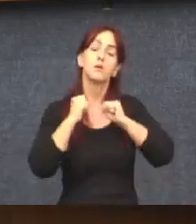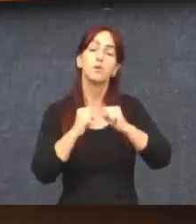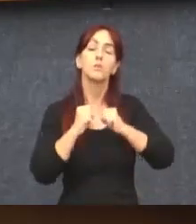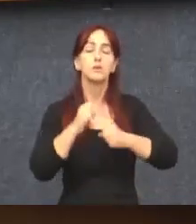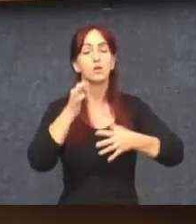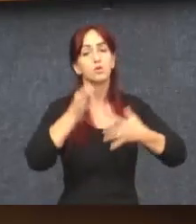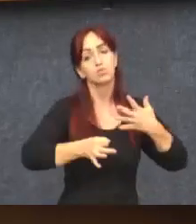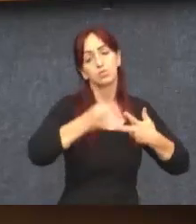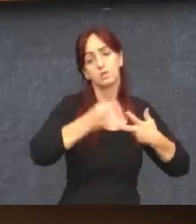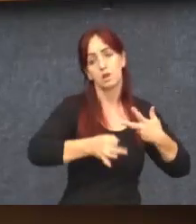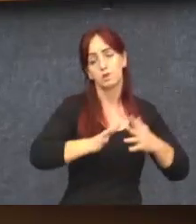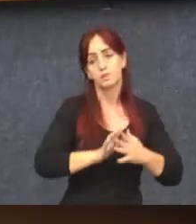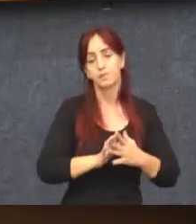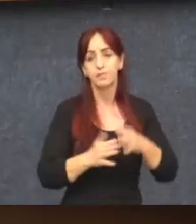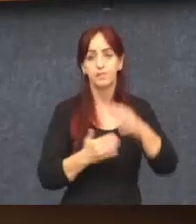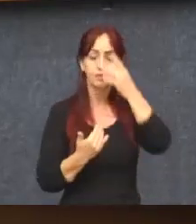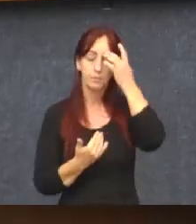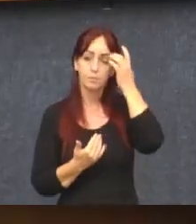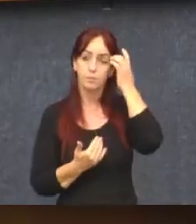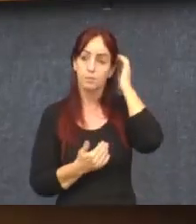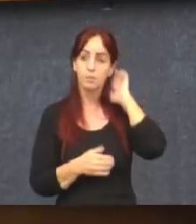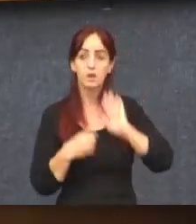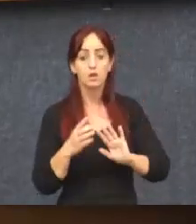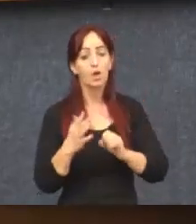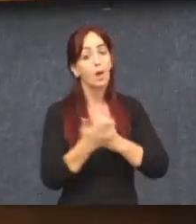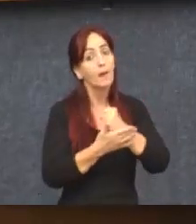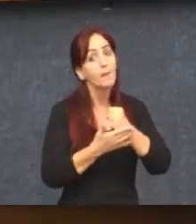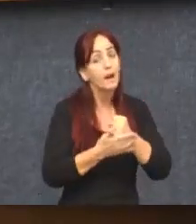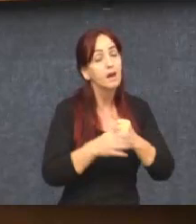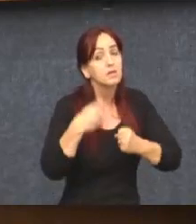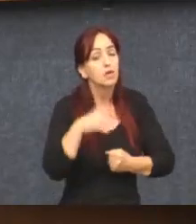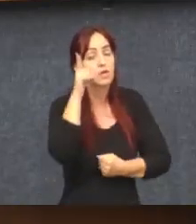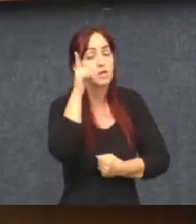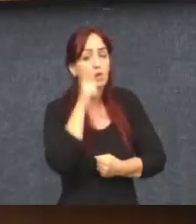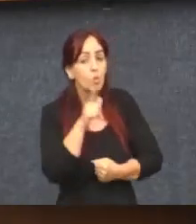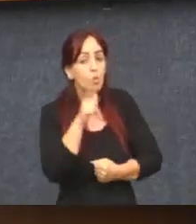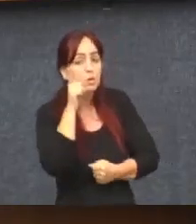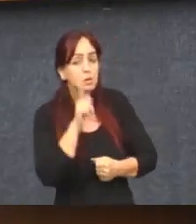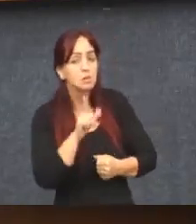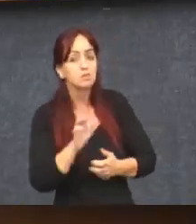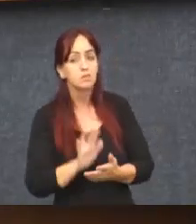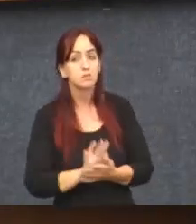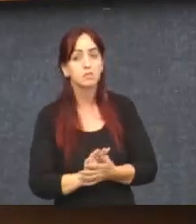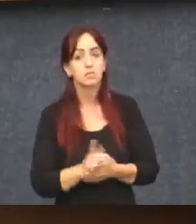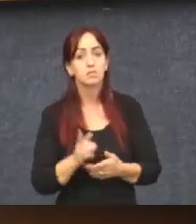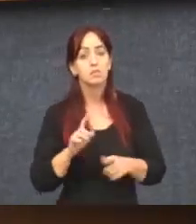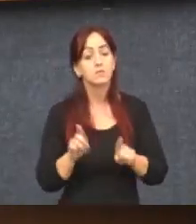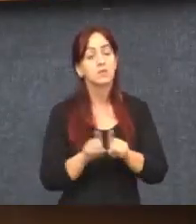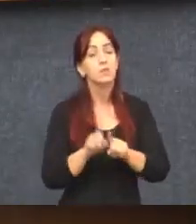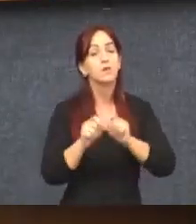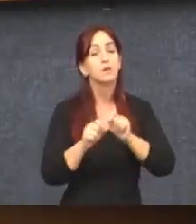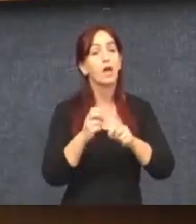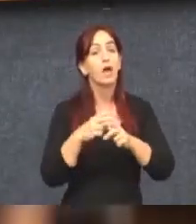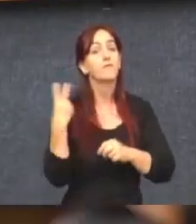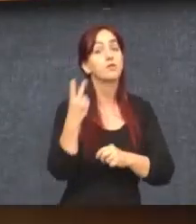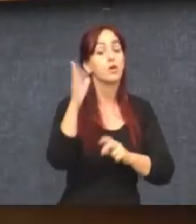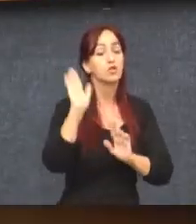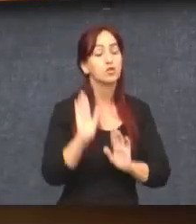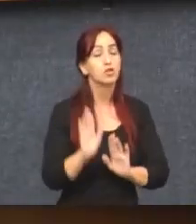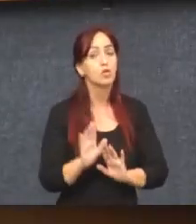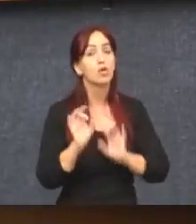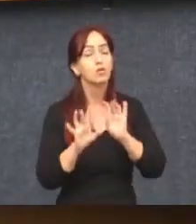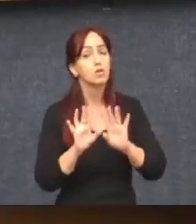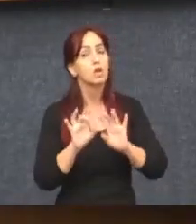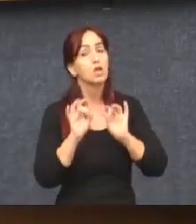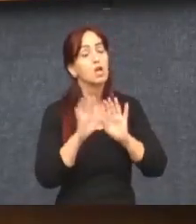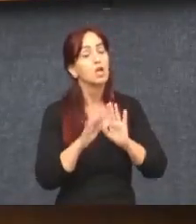É óbvio que é só a base das nossas conquistas. É óbvio que essa vitória de hoje é apenas uma vitória